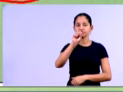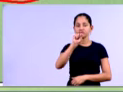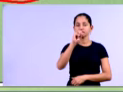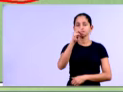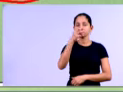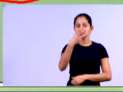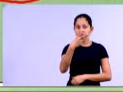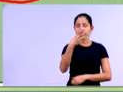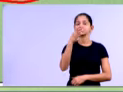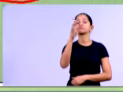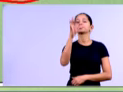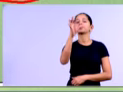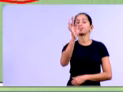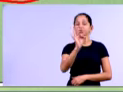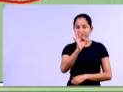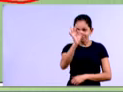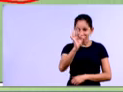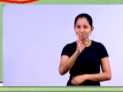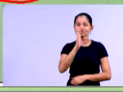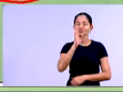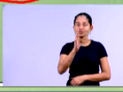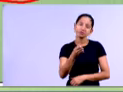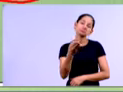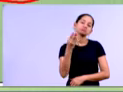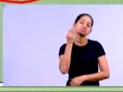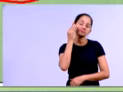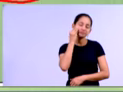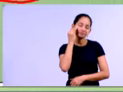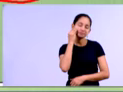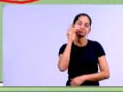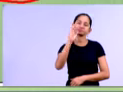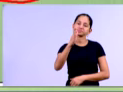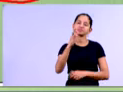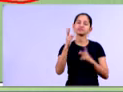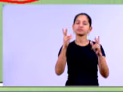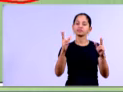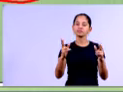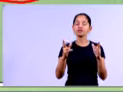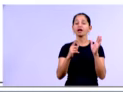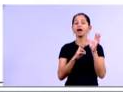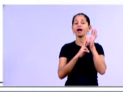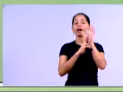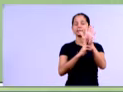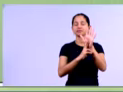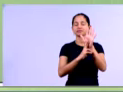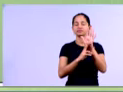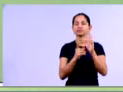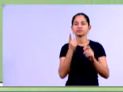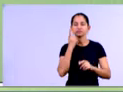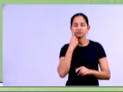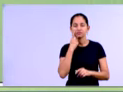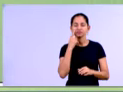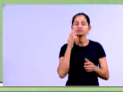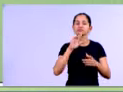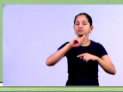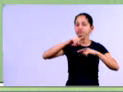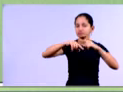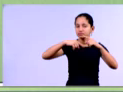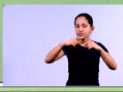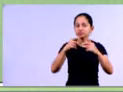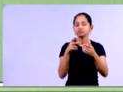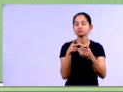Então, ele representa 24,83% da nossa receita líquida. Vamos verificar no quadro seguinte